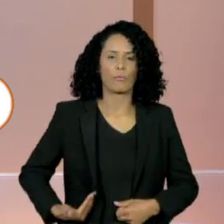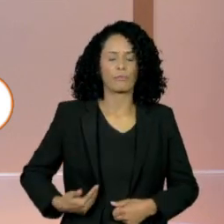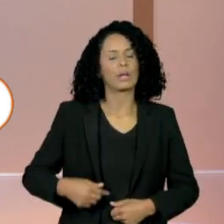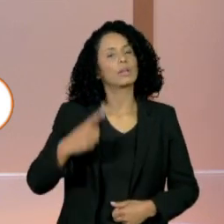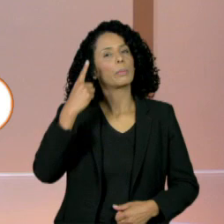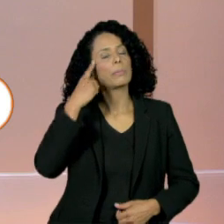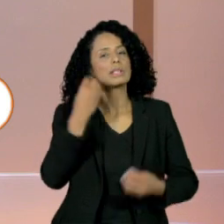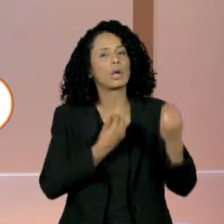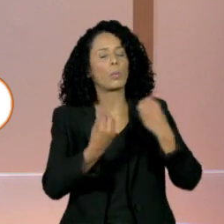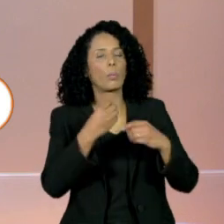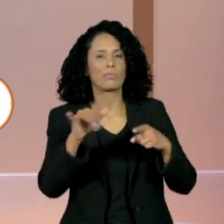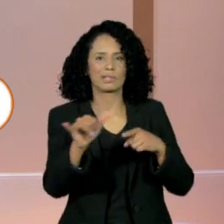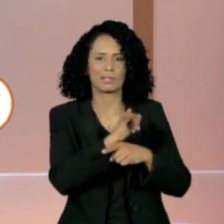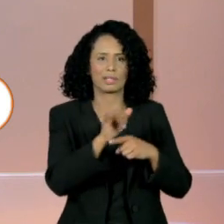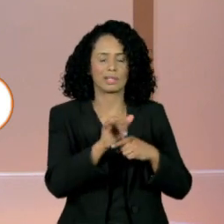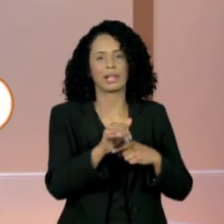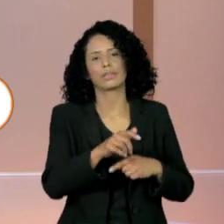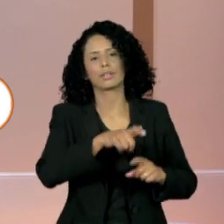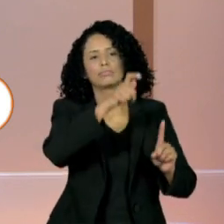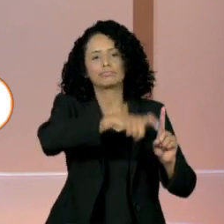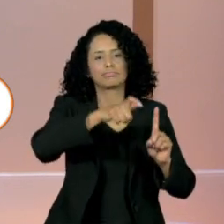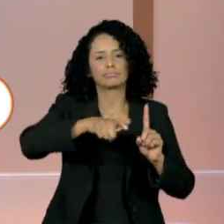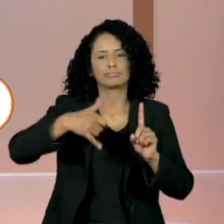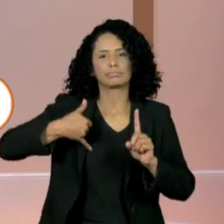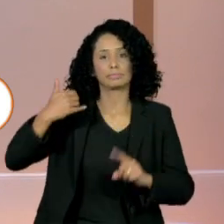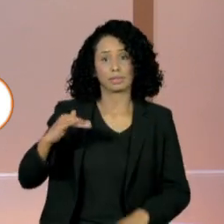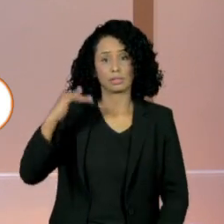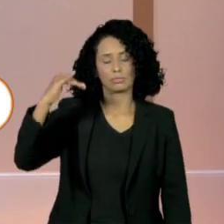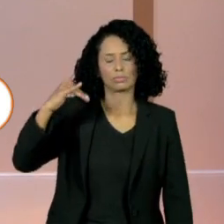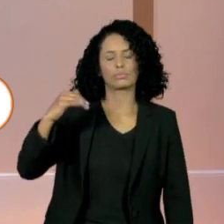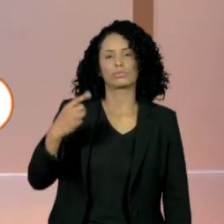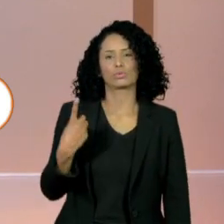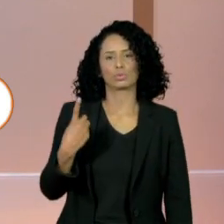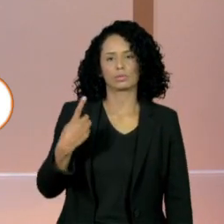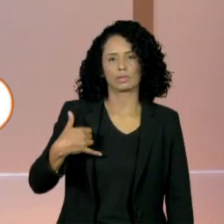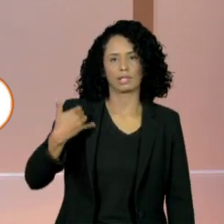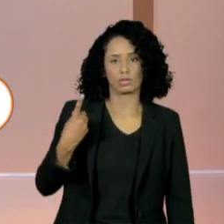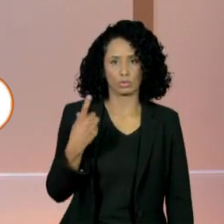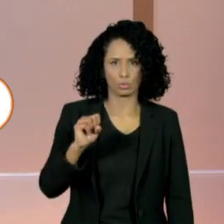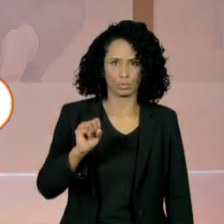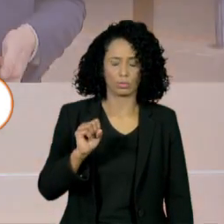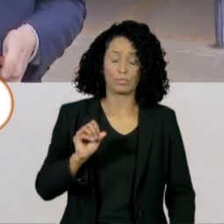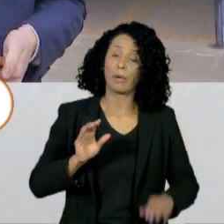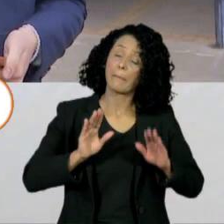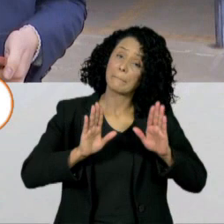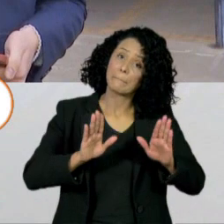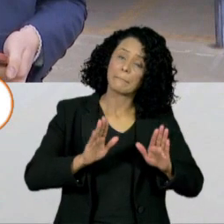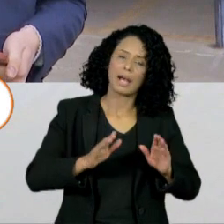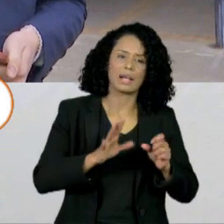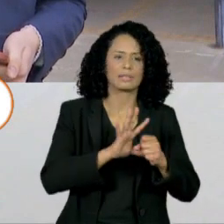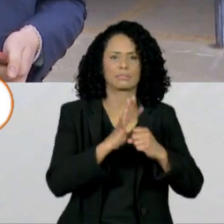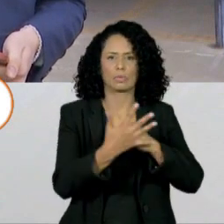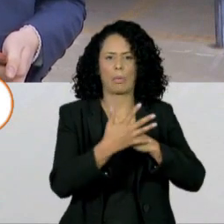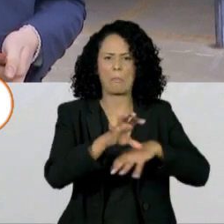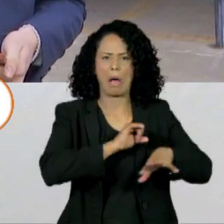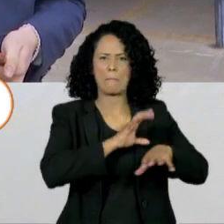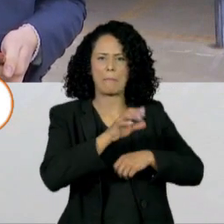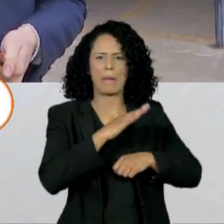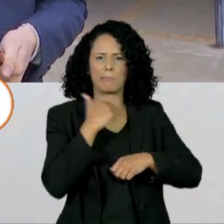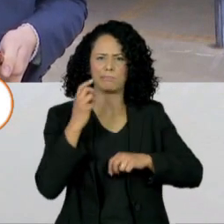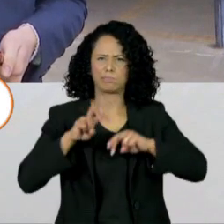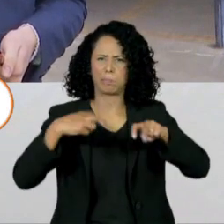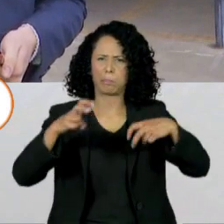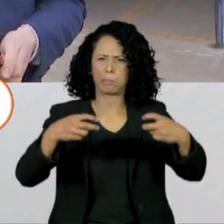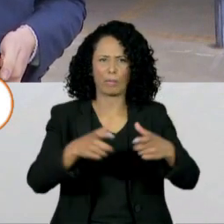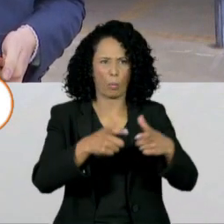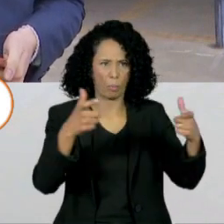semelhante para todos os adultos a partir dos 18 anos. E não é sem motivo, já que os números de casos e mortes estão em alta. Quem